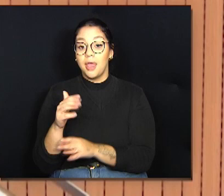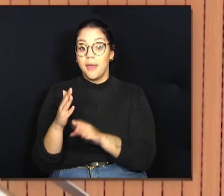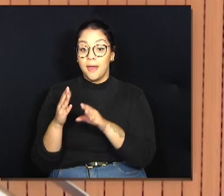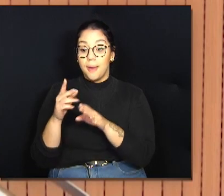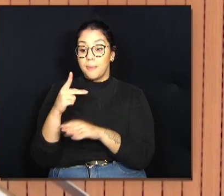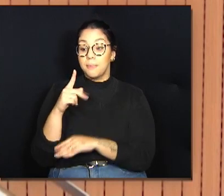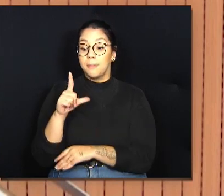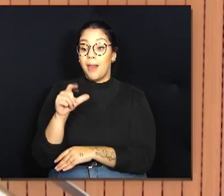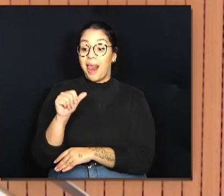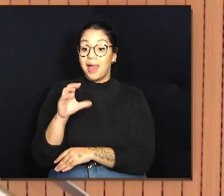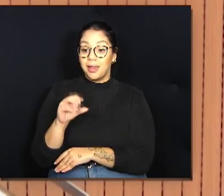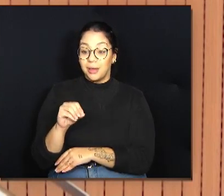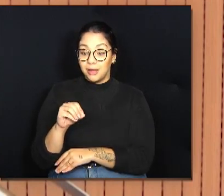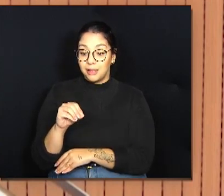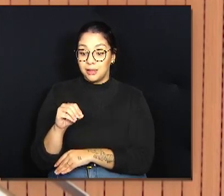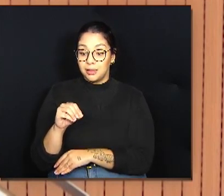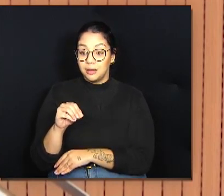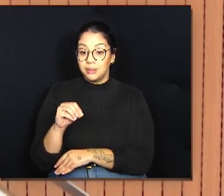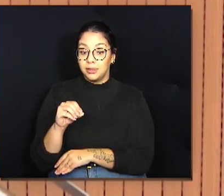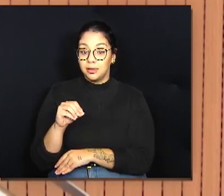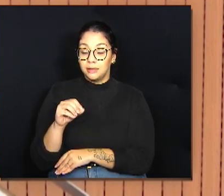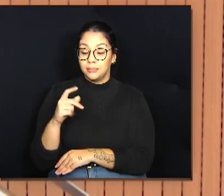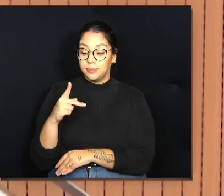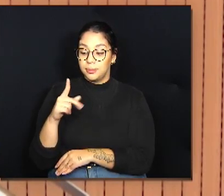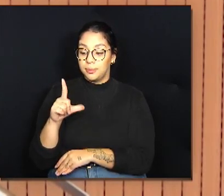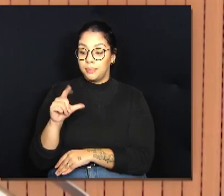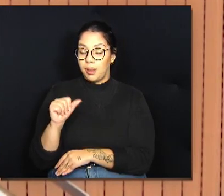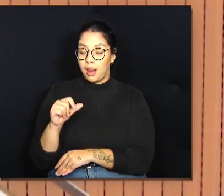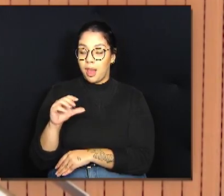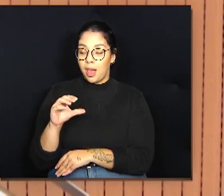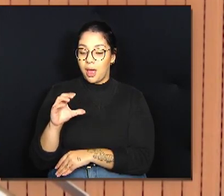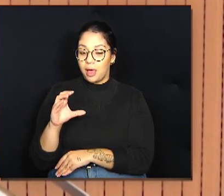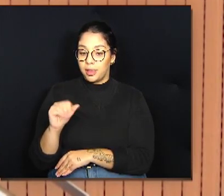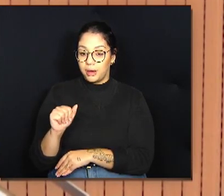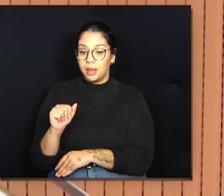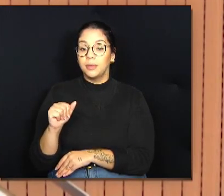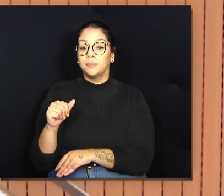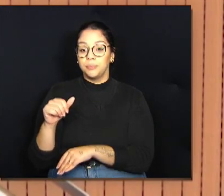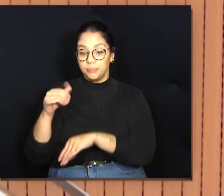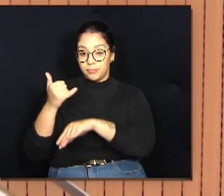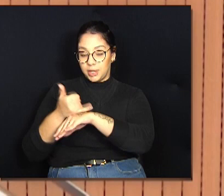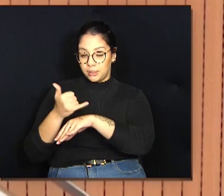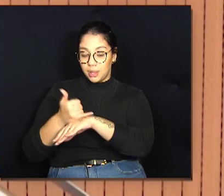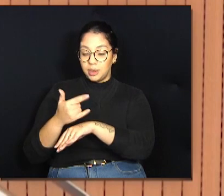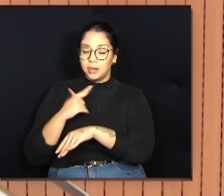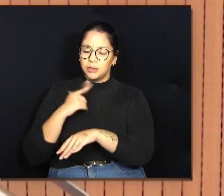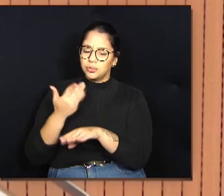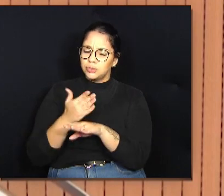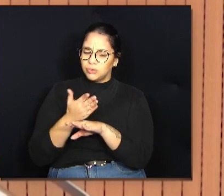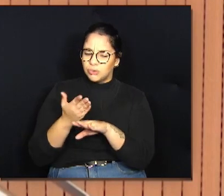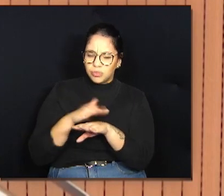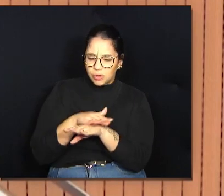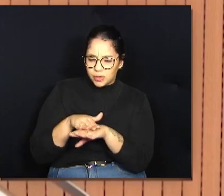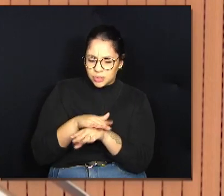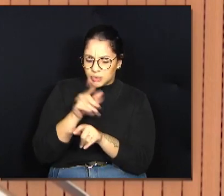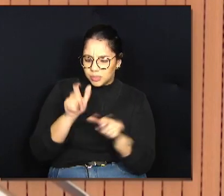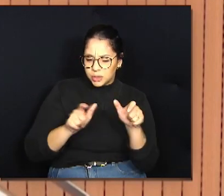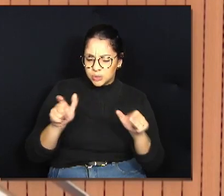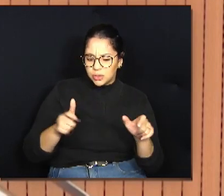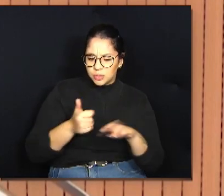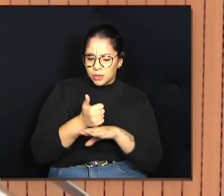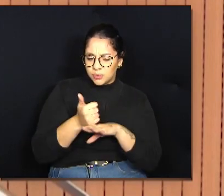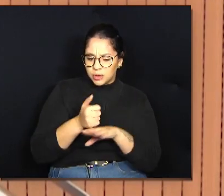E quando a gente fez a avaliação, até com especialistas do mercado de matéria de construção,